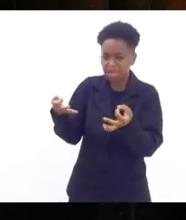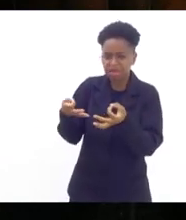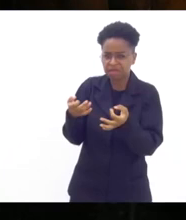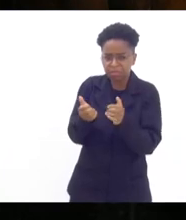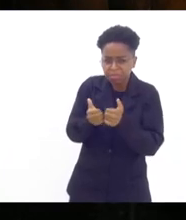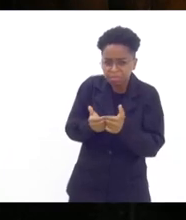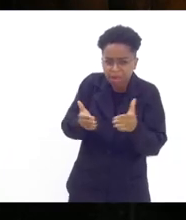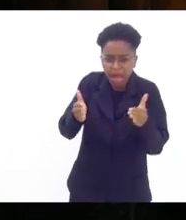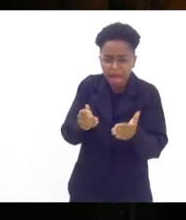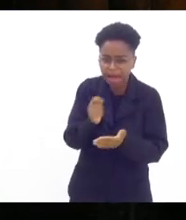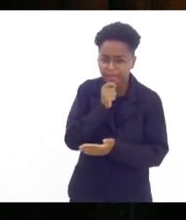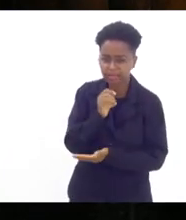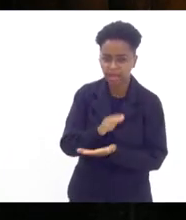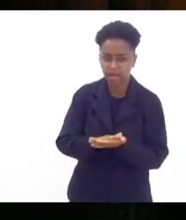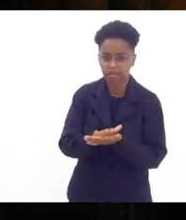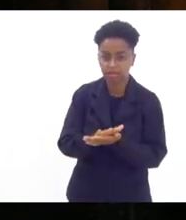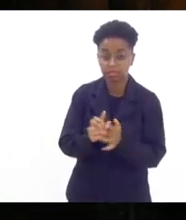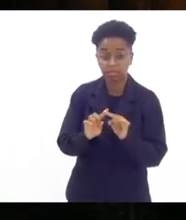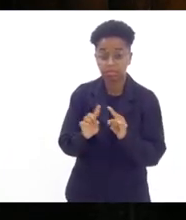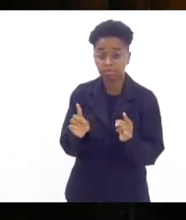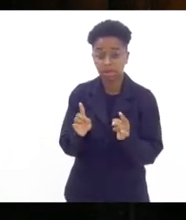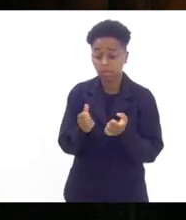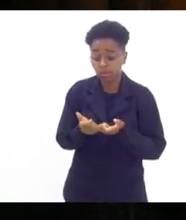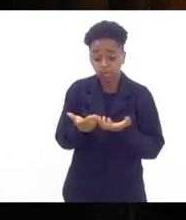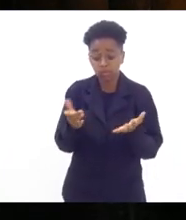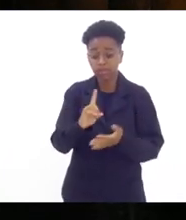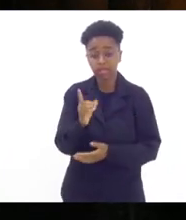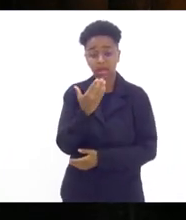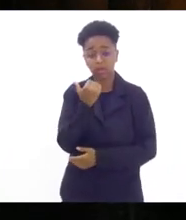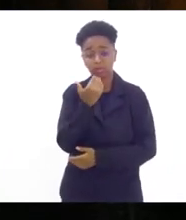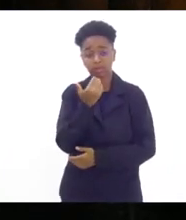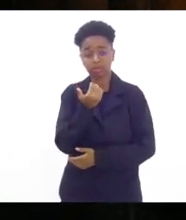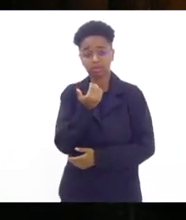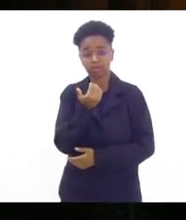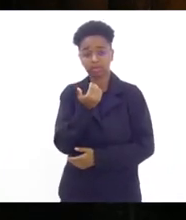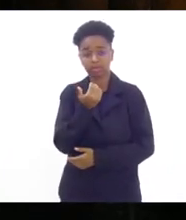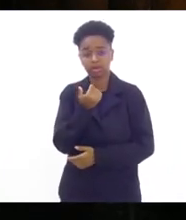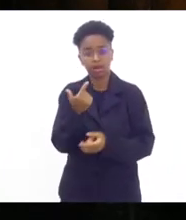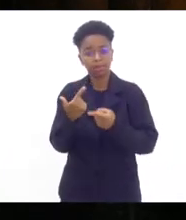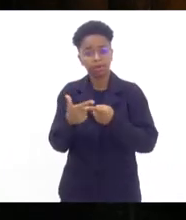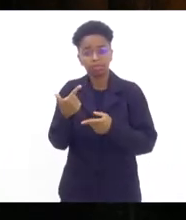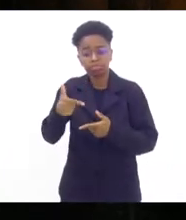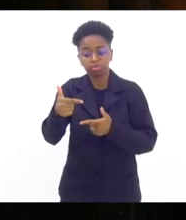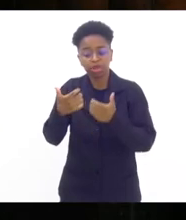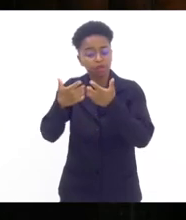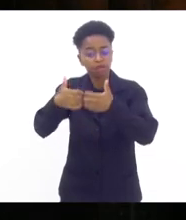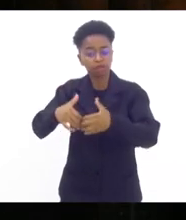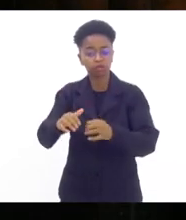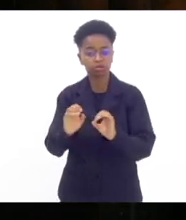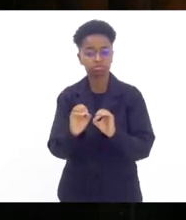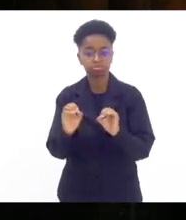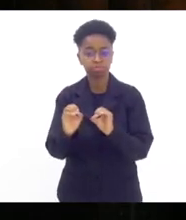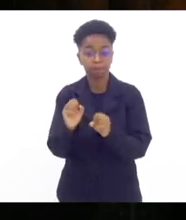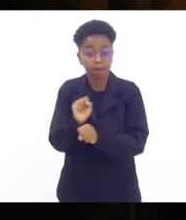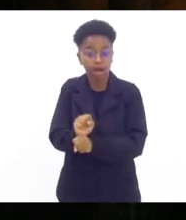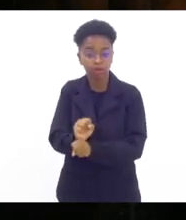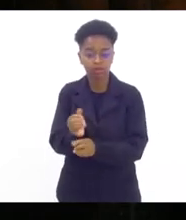que não serve uma alimentação porque não está operando está parado